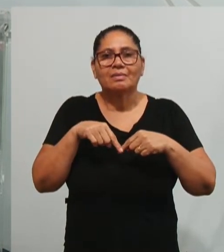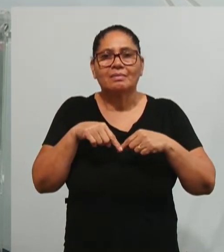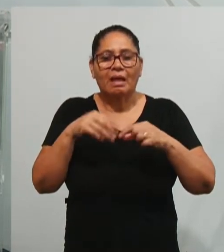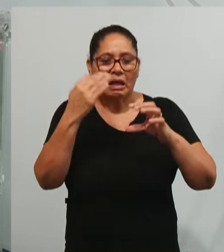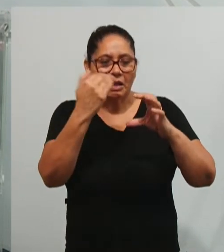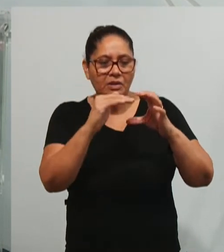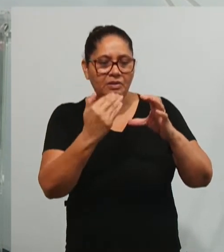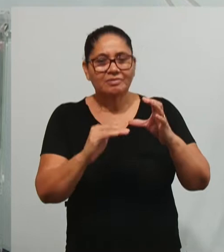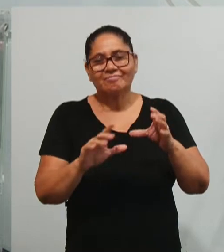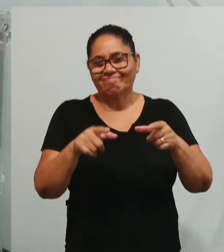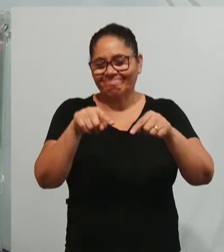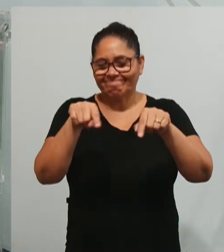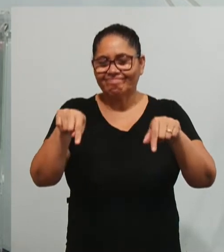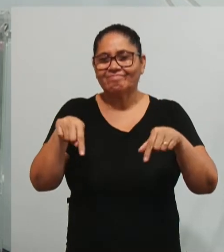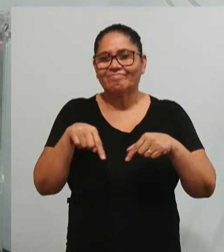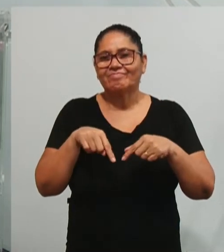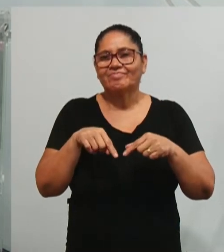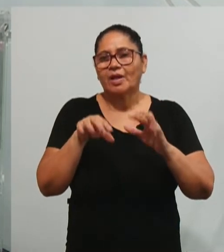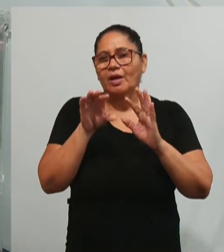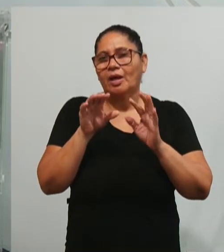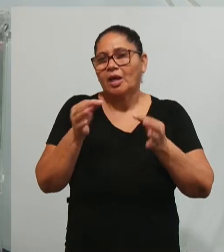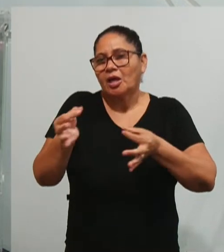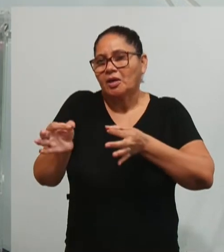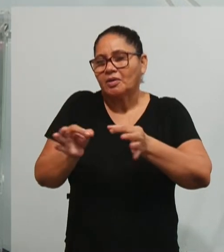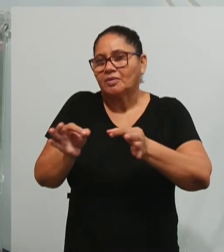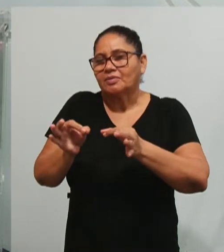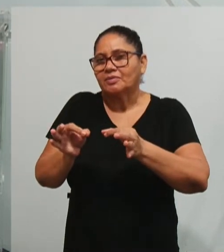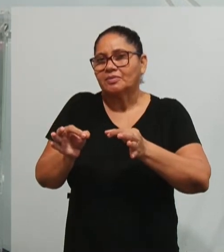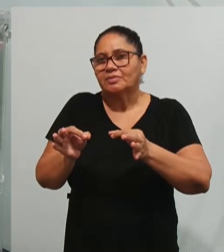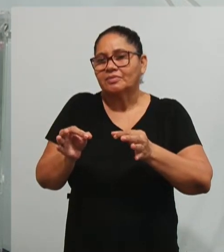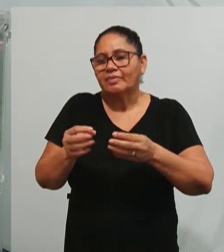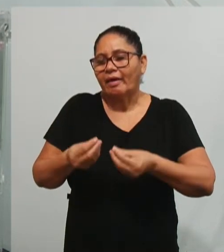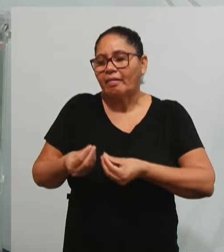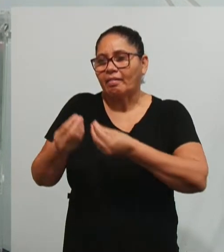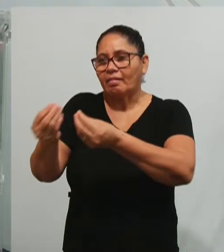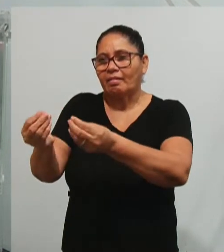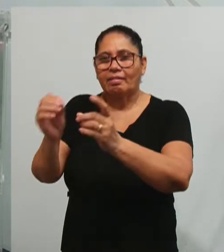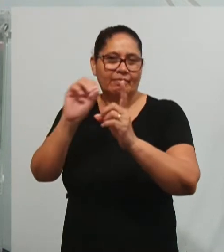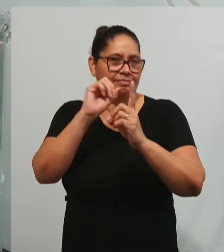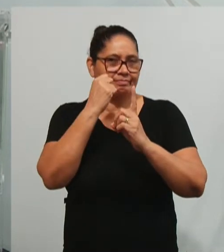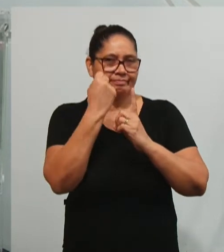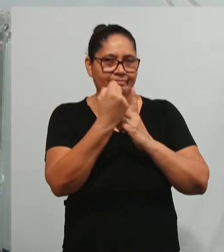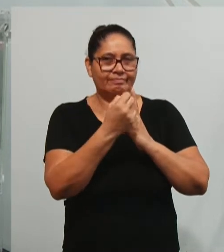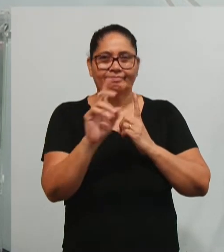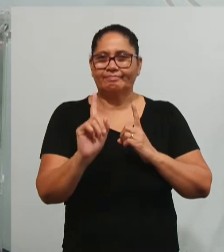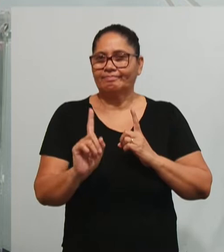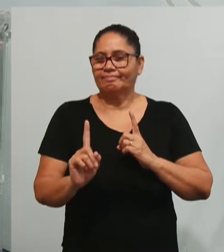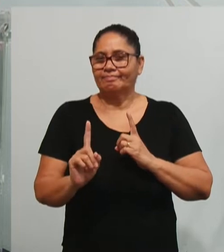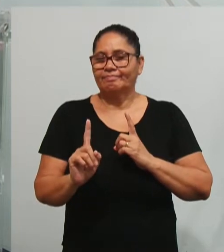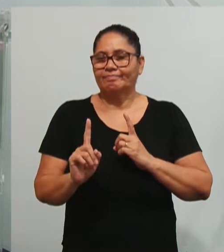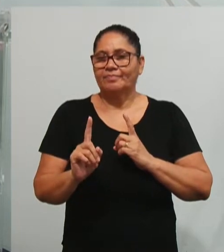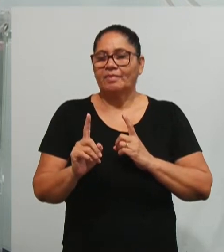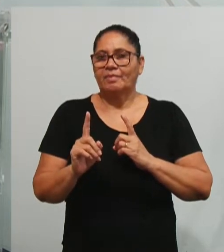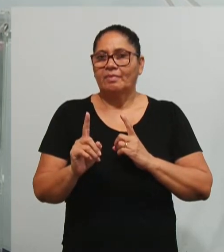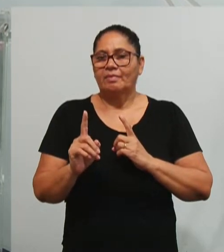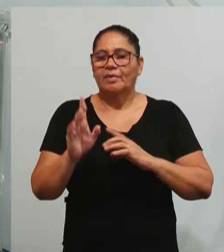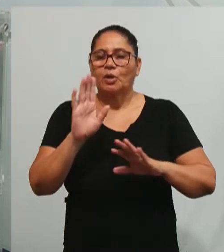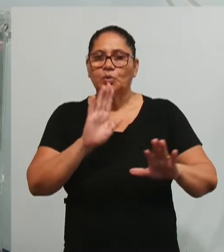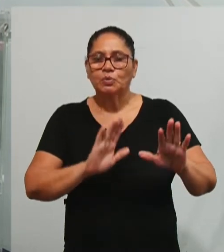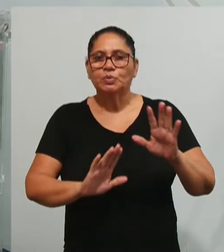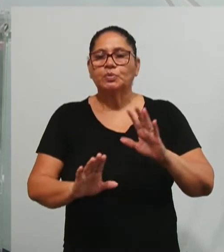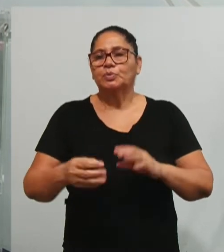encaixotado, organizado, embalado, empacotado, entregue para a sociedade. Então, nós estamos tratando de